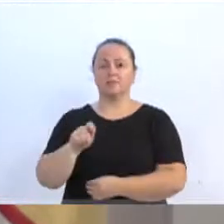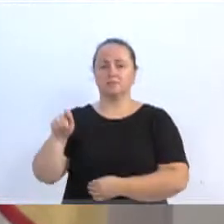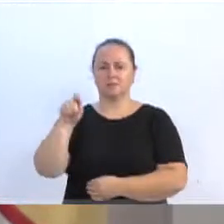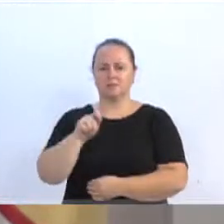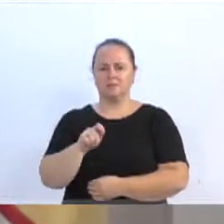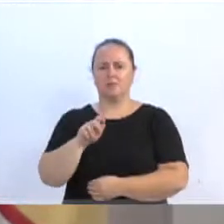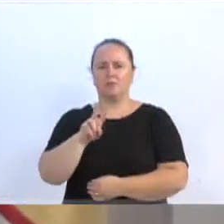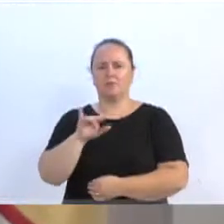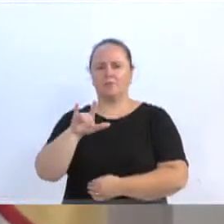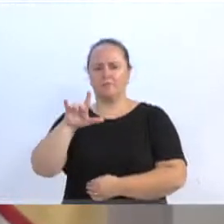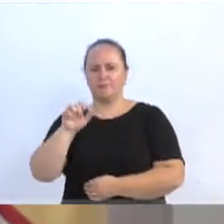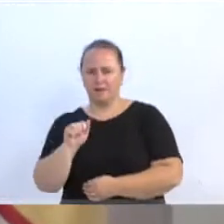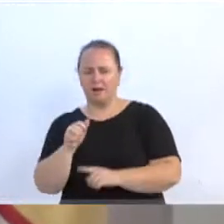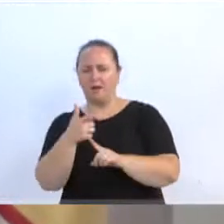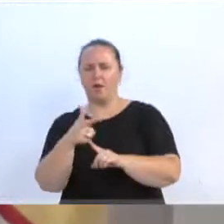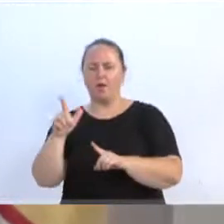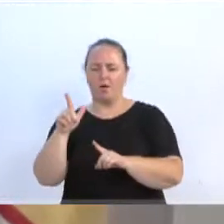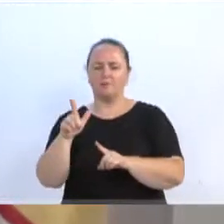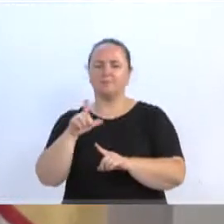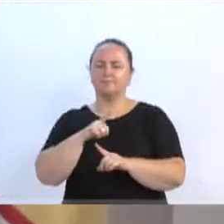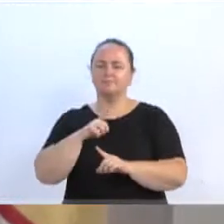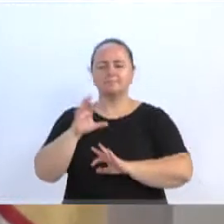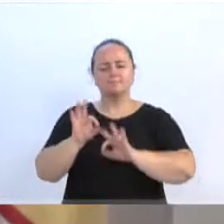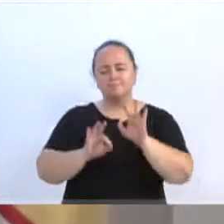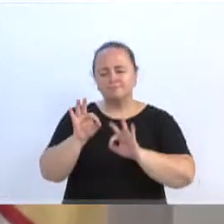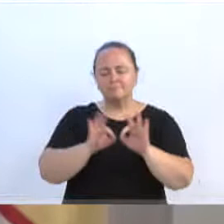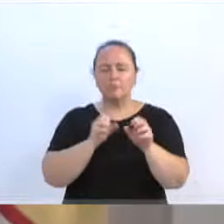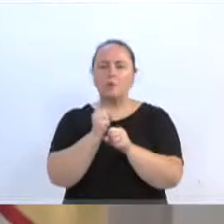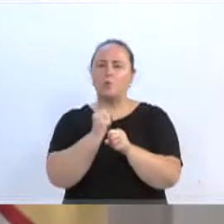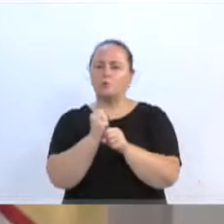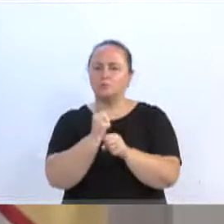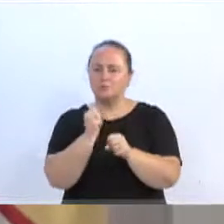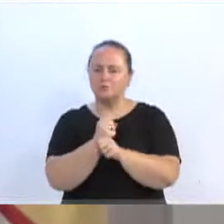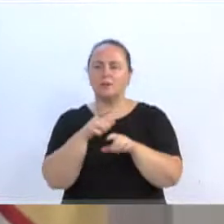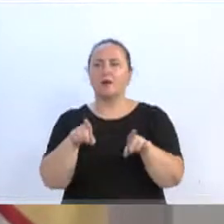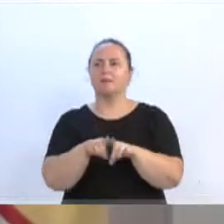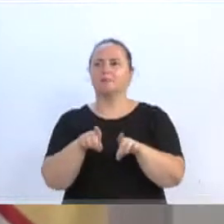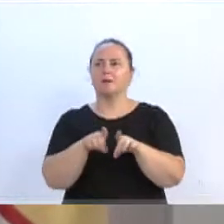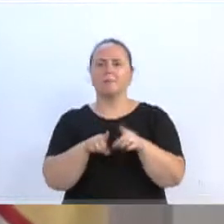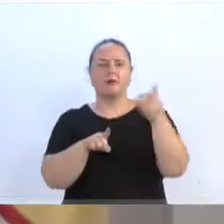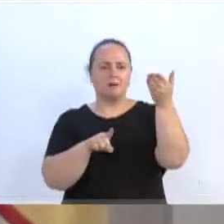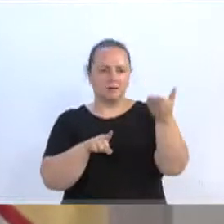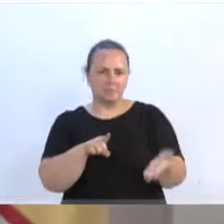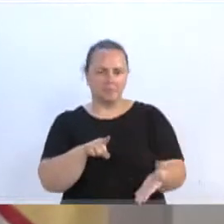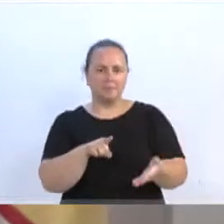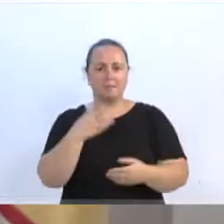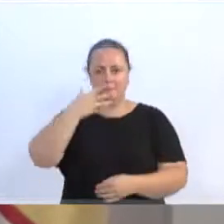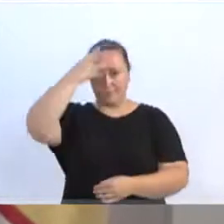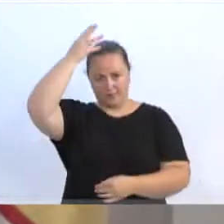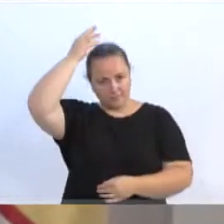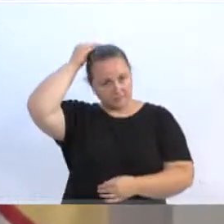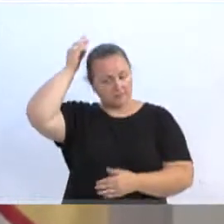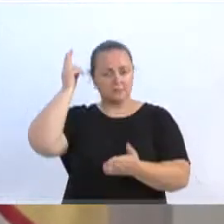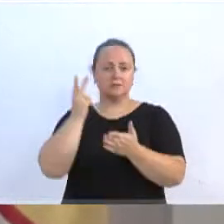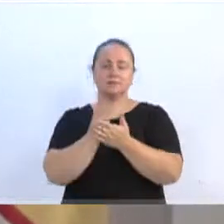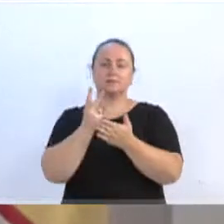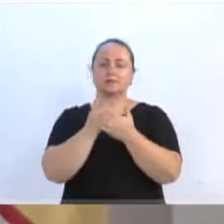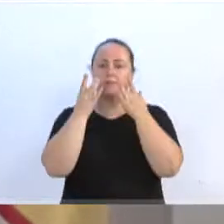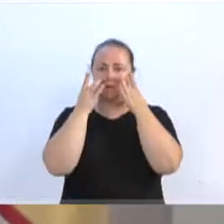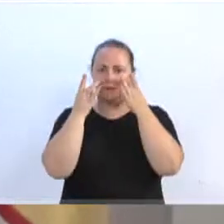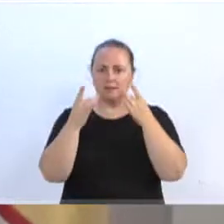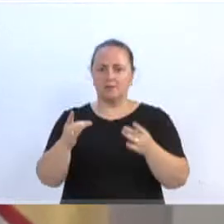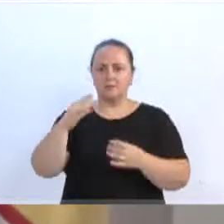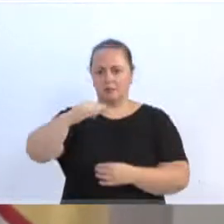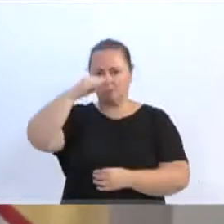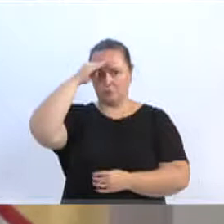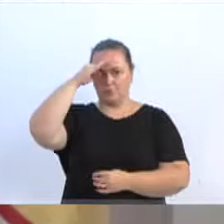Bromberg, o Paulinho lá fazendo a construção, preparando, citou também o nome do V. Exª, o vereador Alexandre Matias, que sempre deu uma atenção lá, o vereador Jovino, que